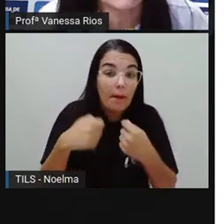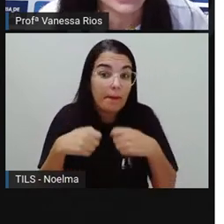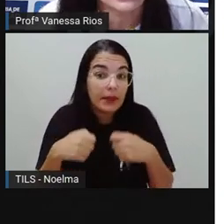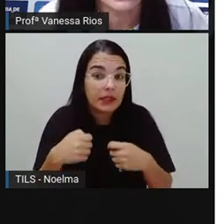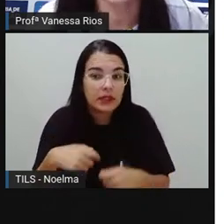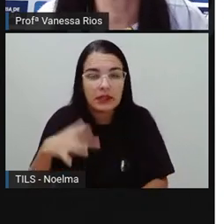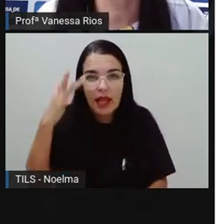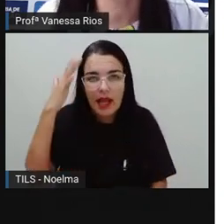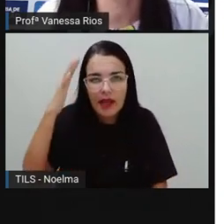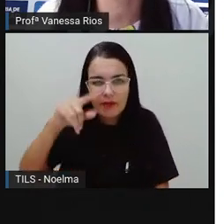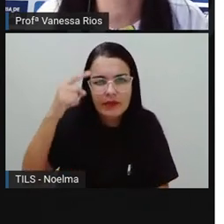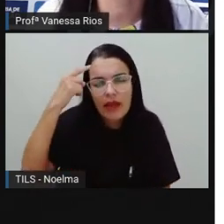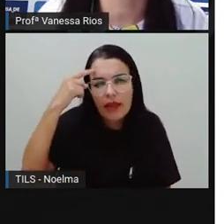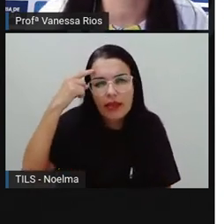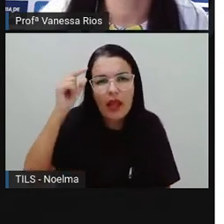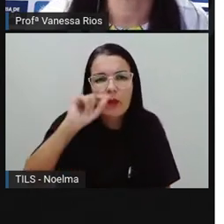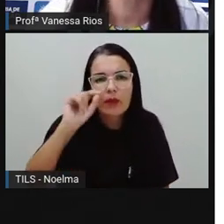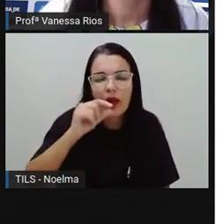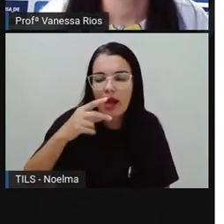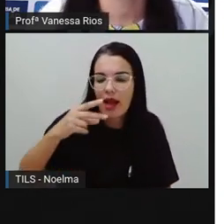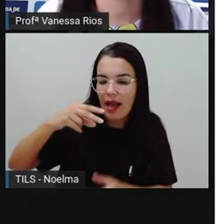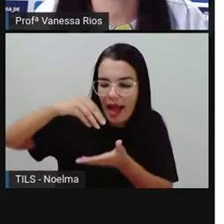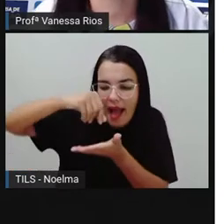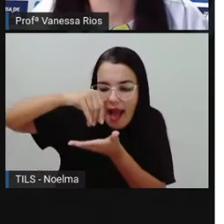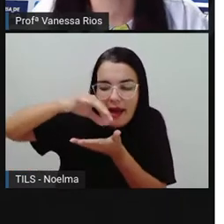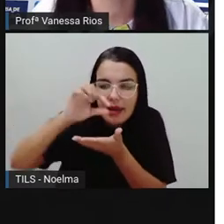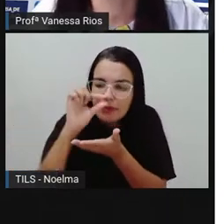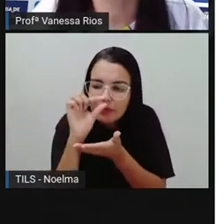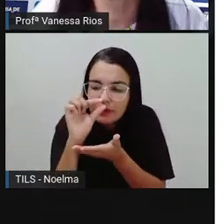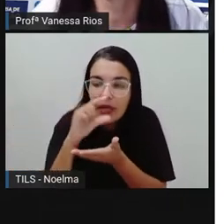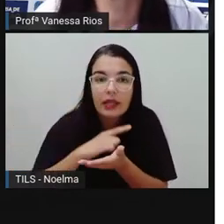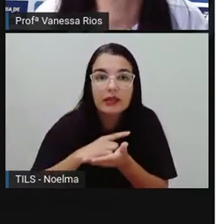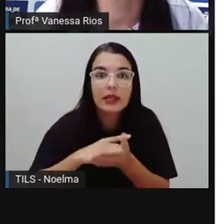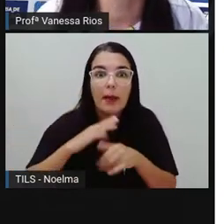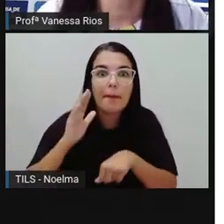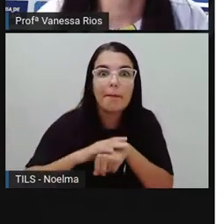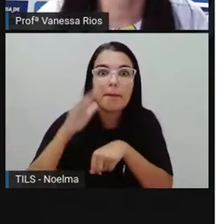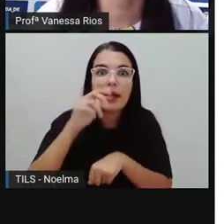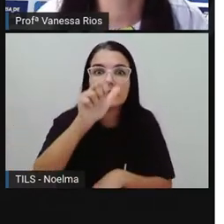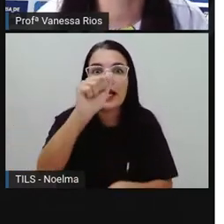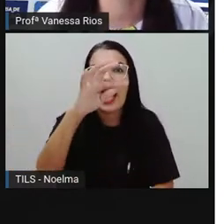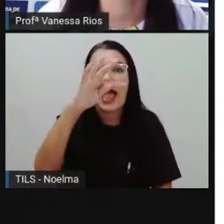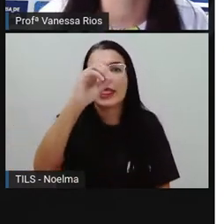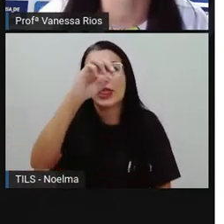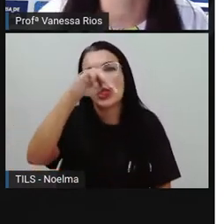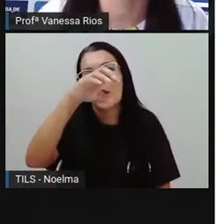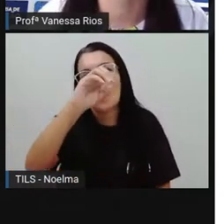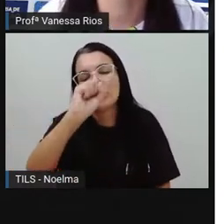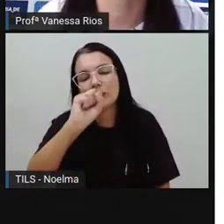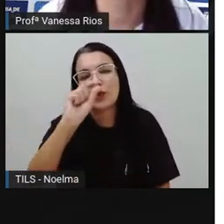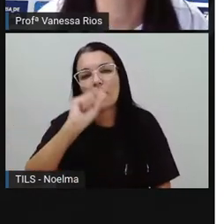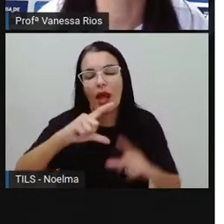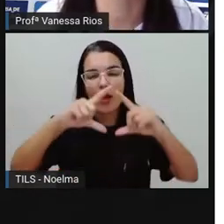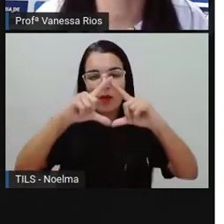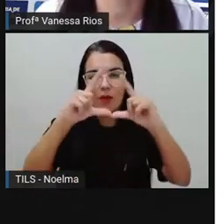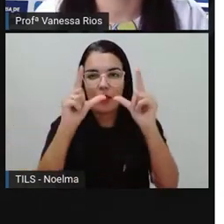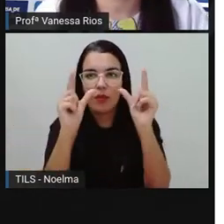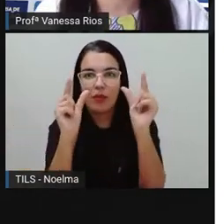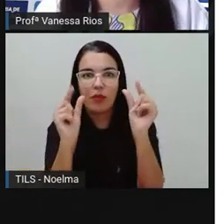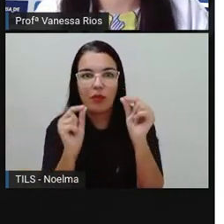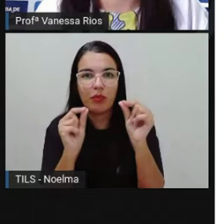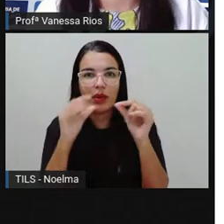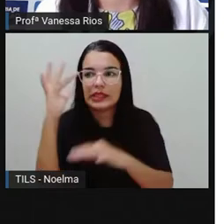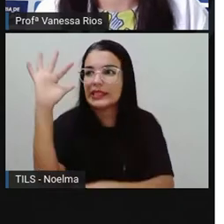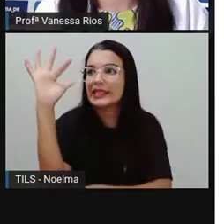ter uma ideia, em um único grão de areia existem mais átomos do que o número de folhas de todas as